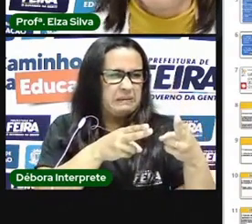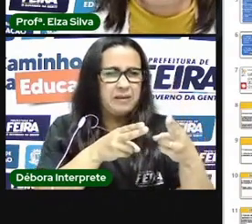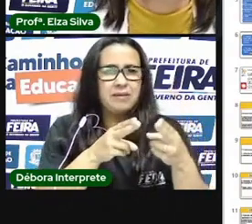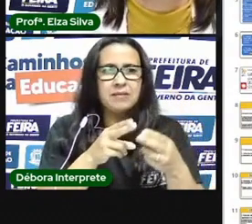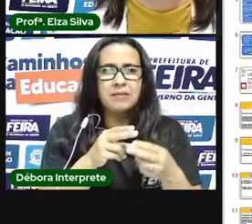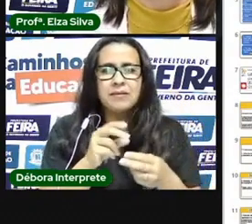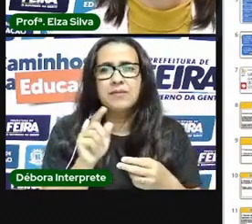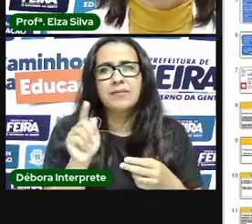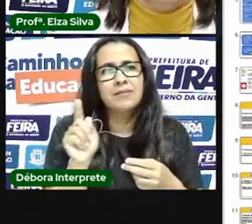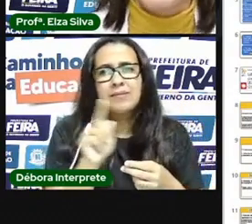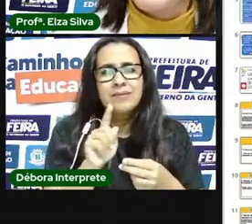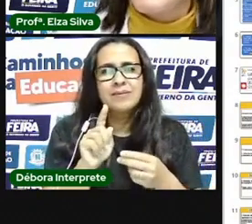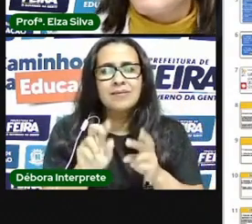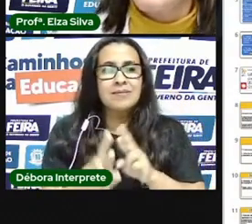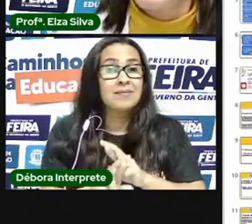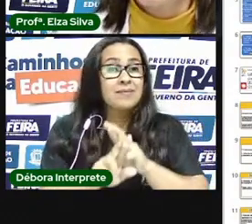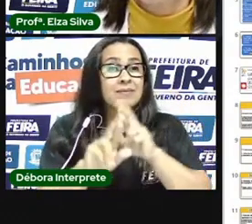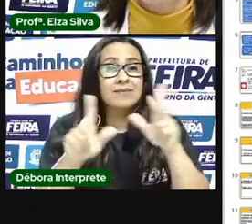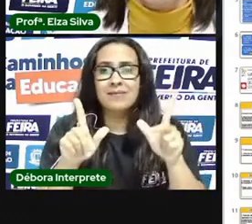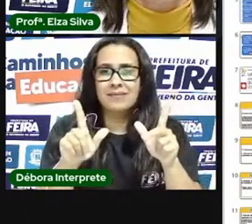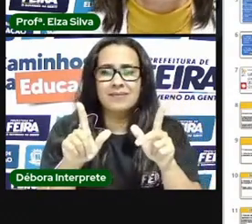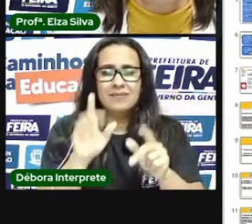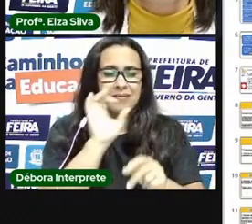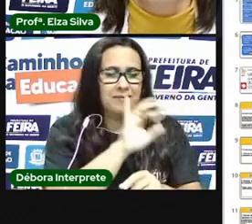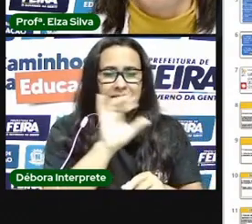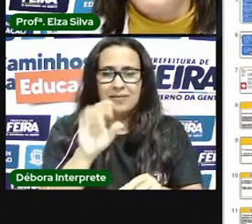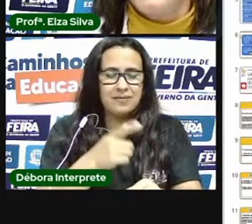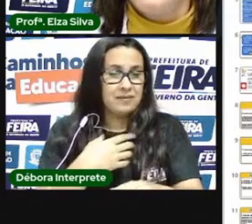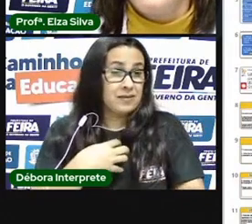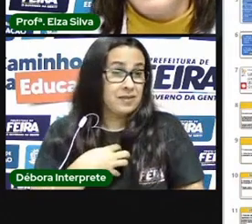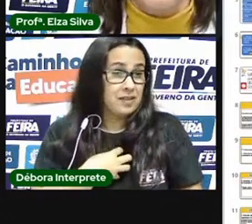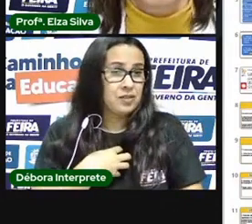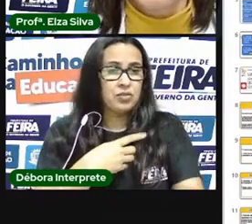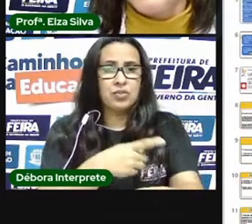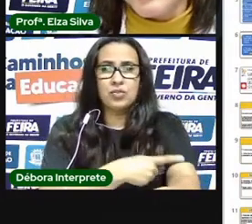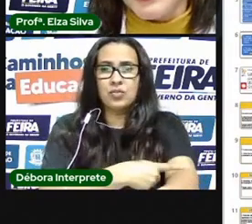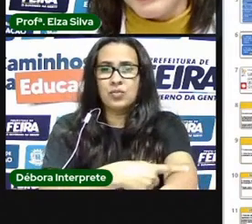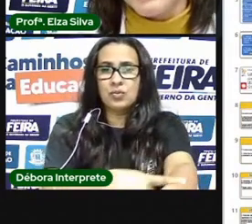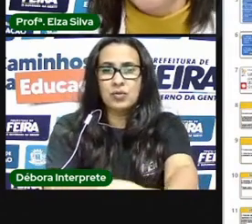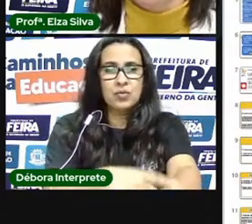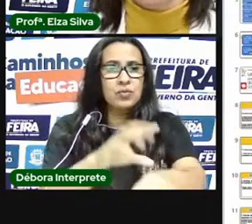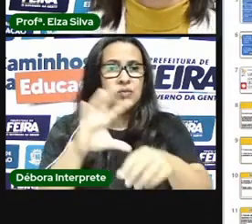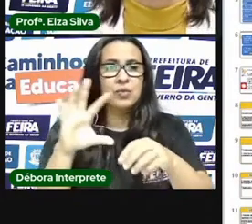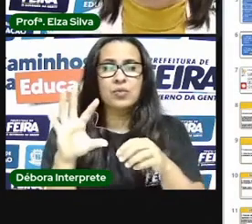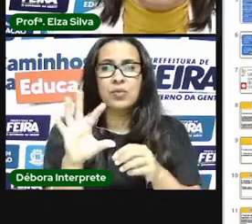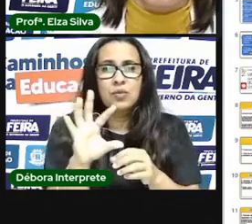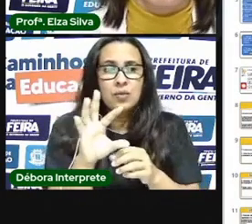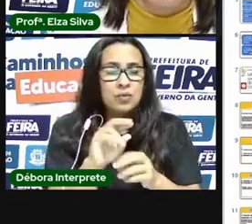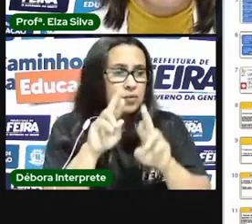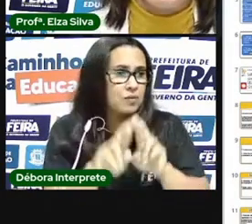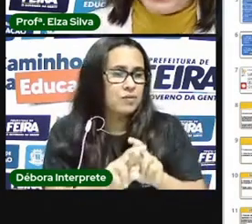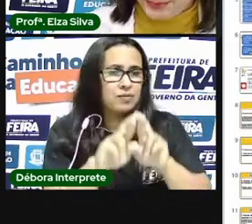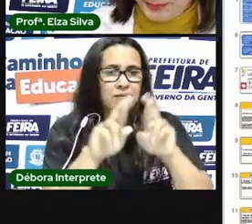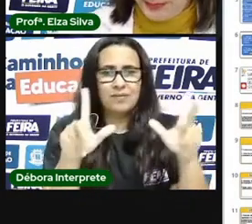sentimos, nos expressamos, compreendemos o mundo e agimos sobre ele de forma diferente.